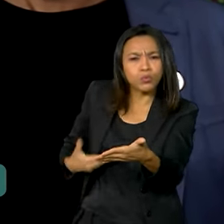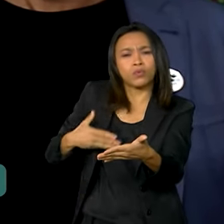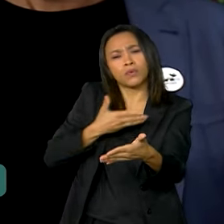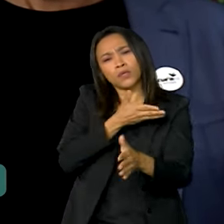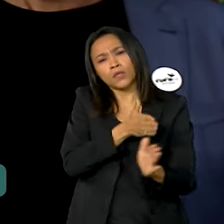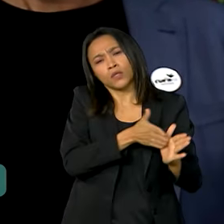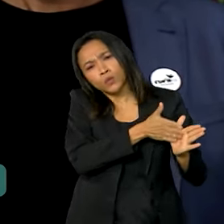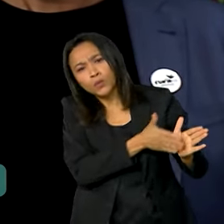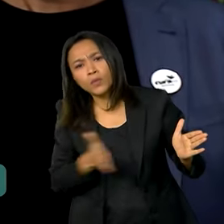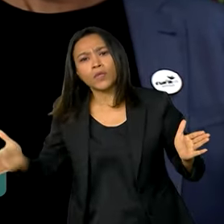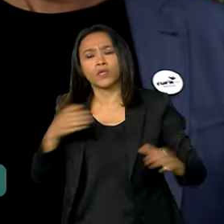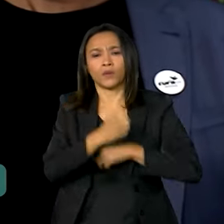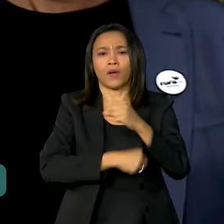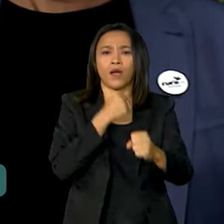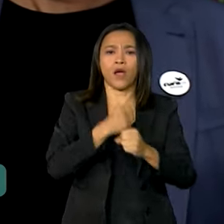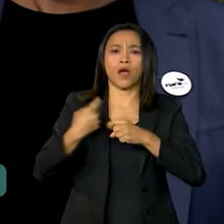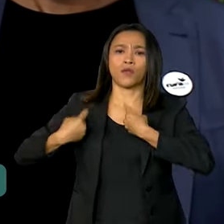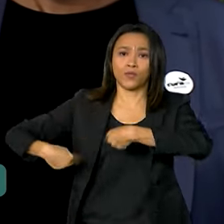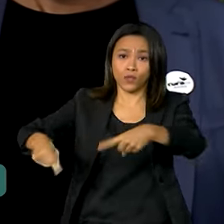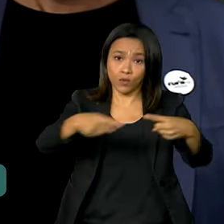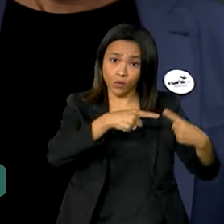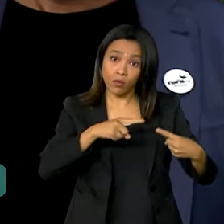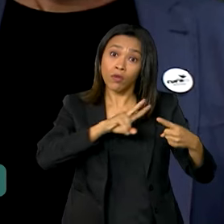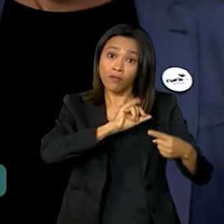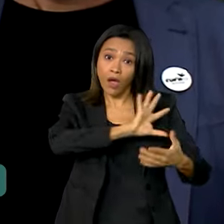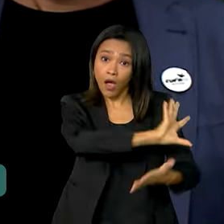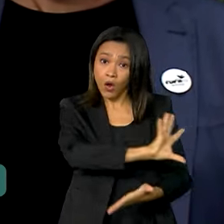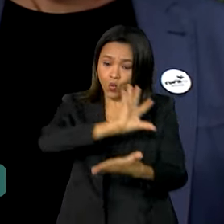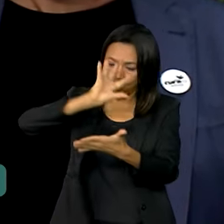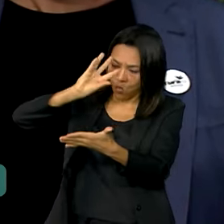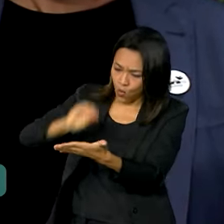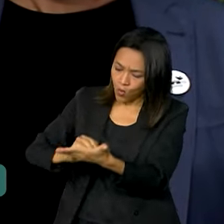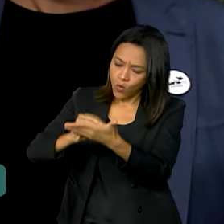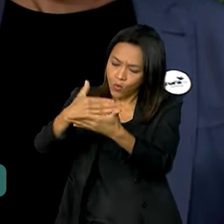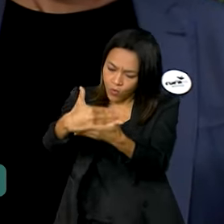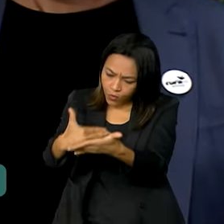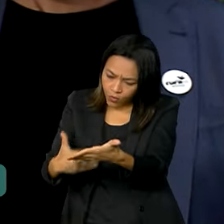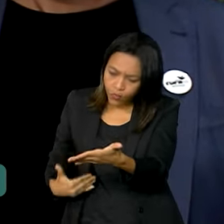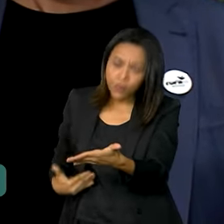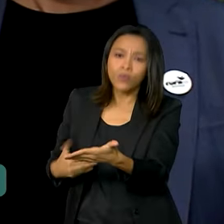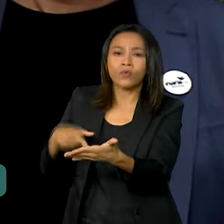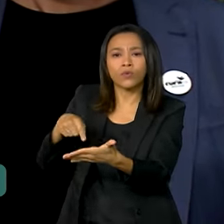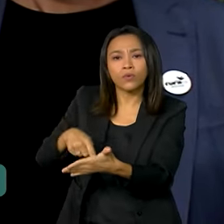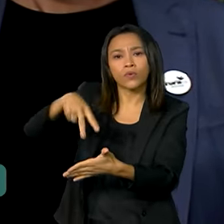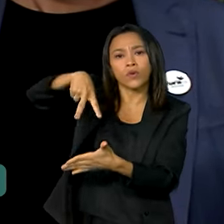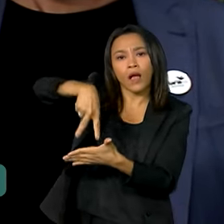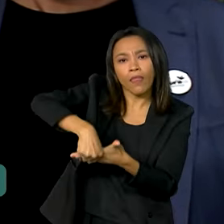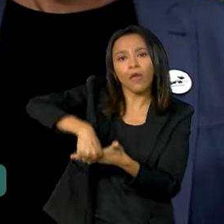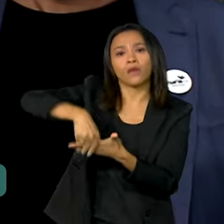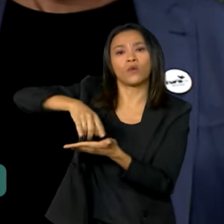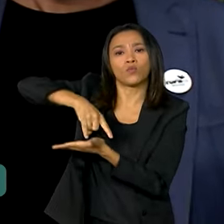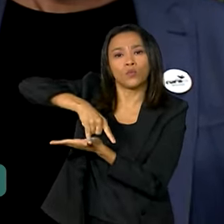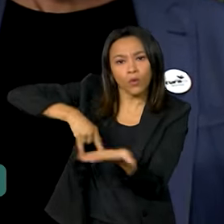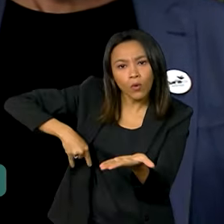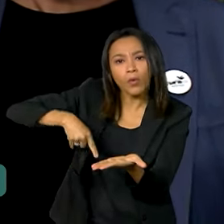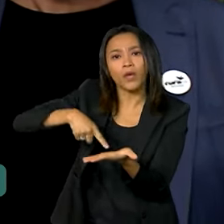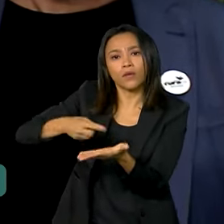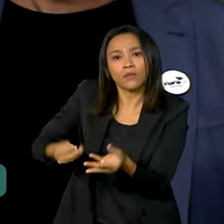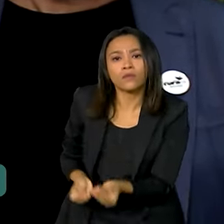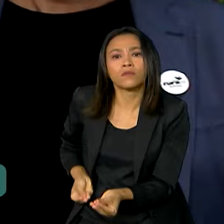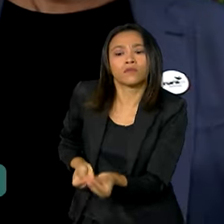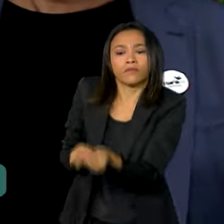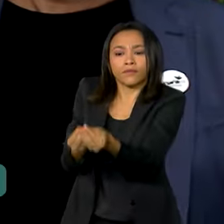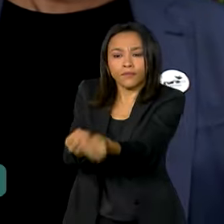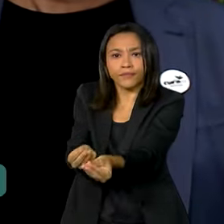e que vai compor esse caderno de anexo, acompanhando o documento síntese, que será enviado para